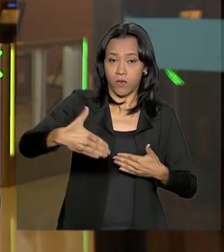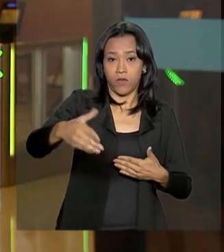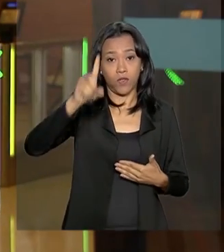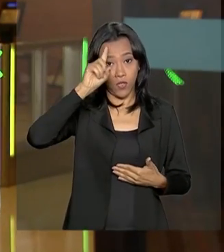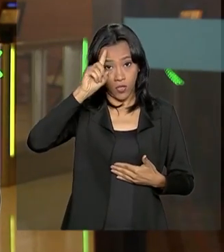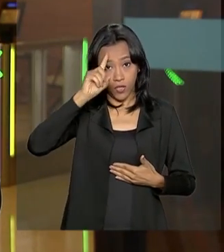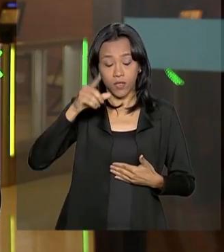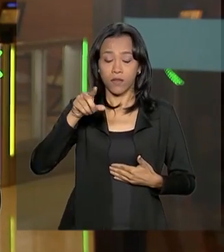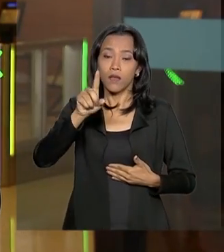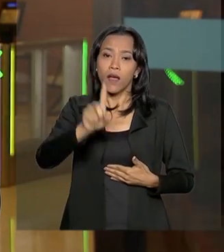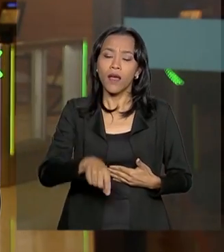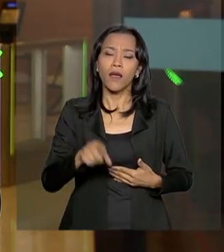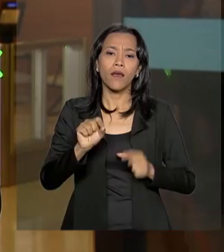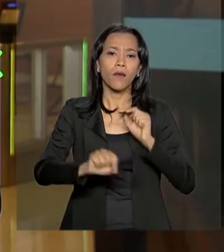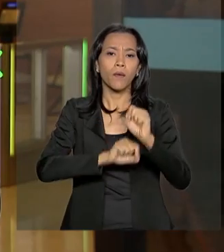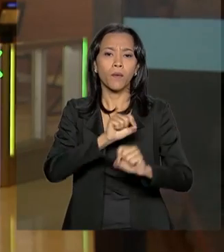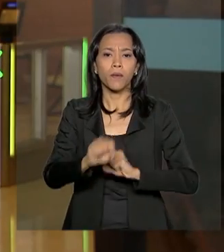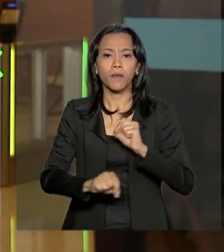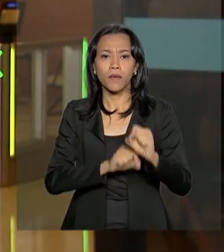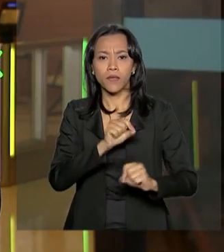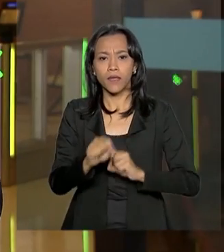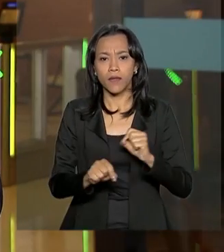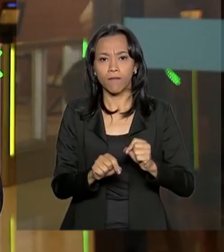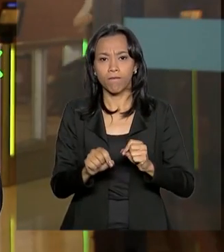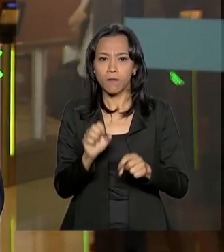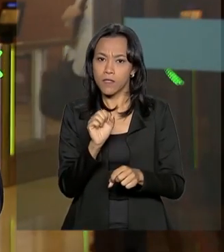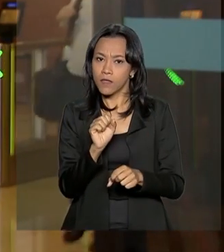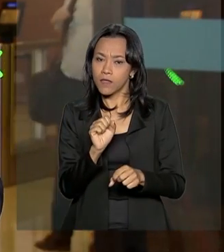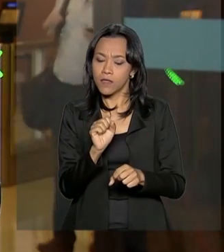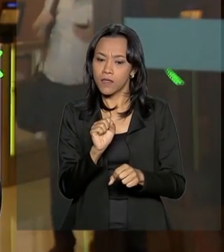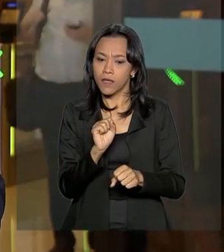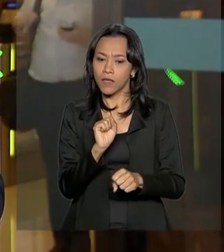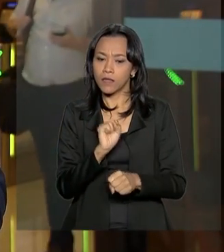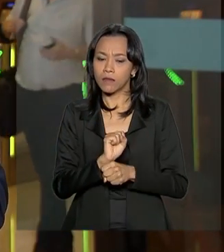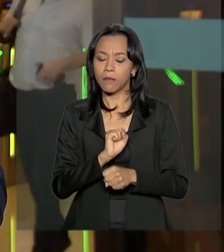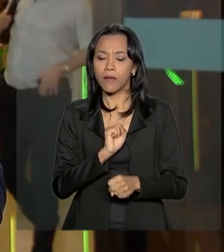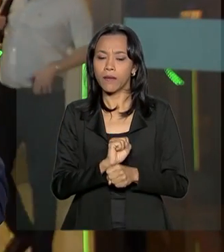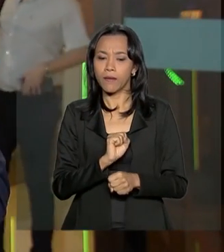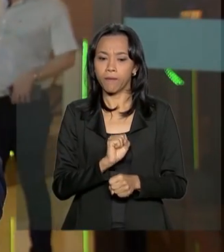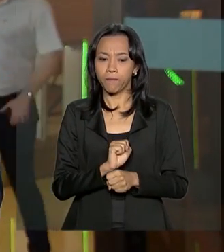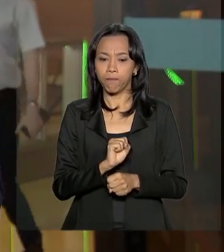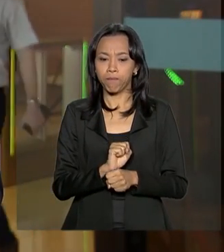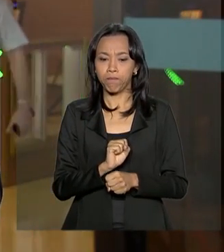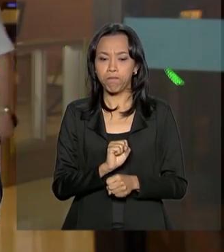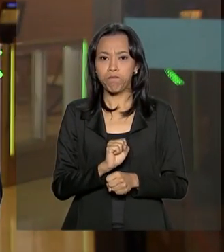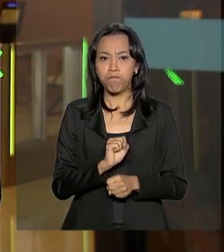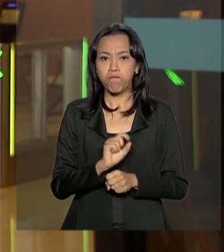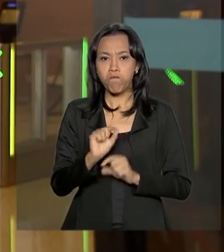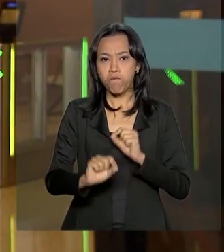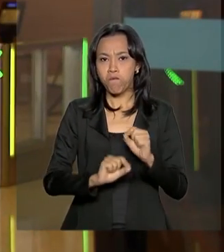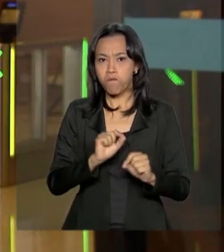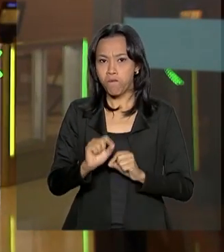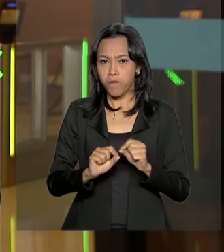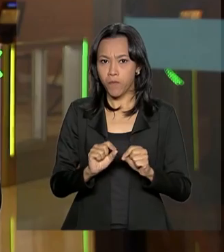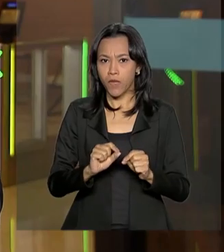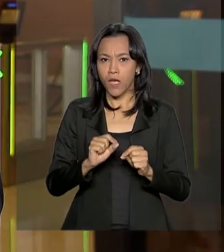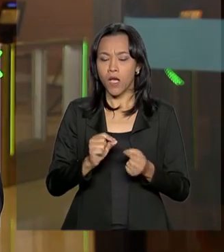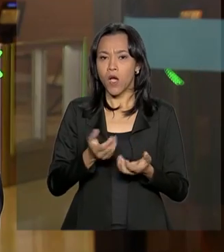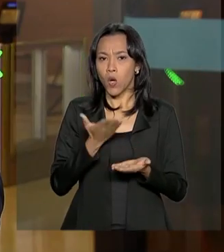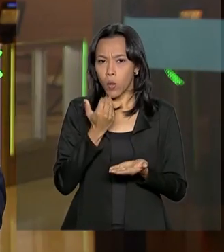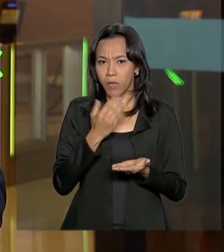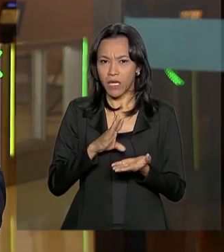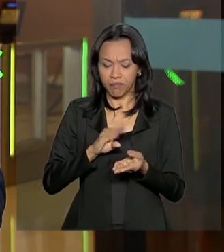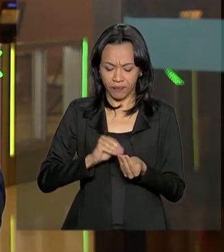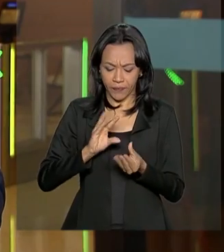é esperada a introdução de alimentos pastosos